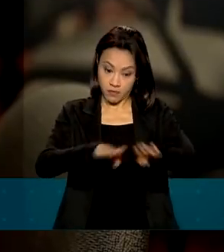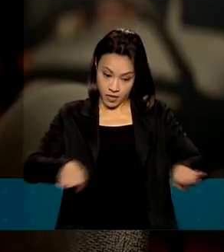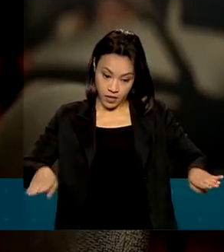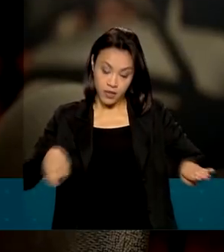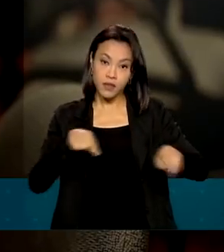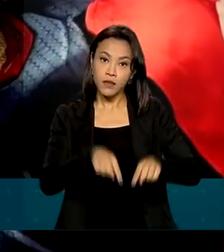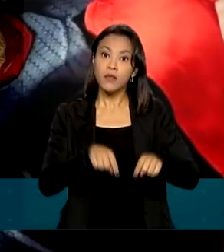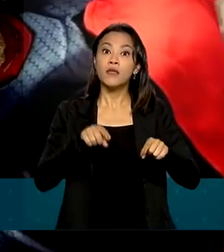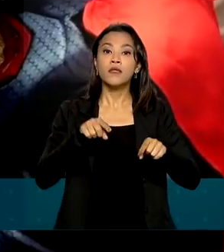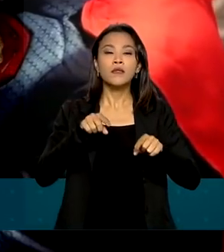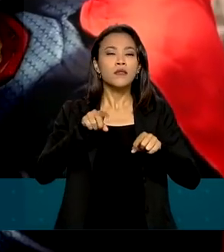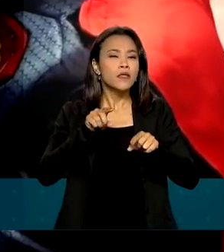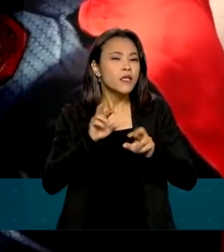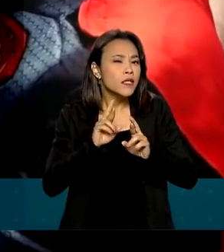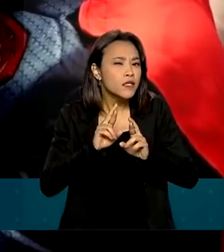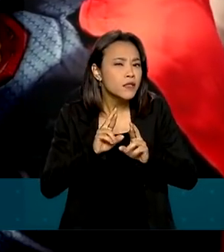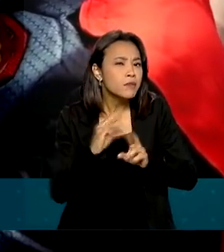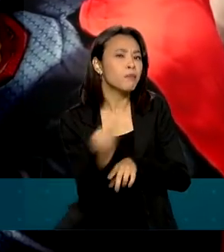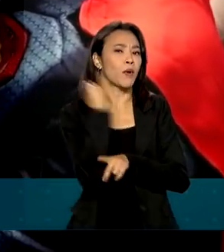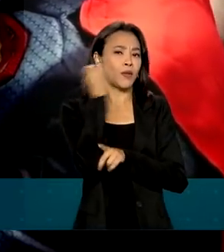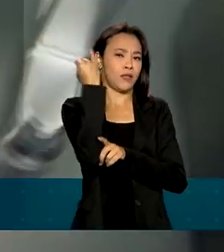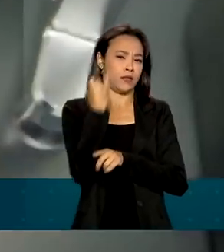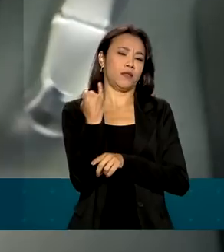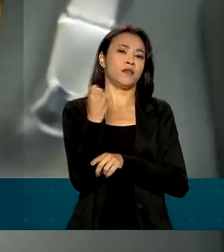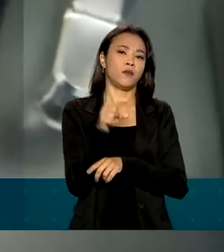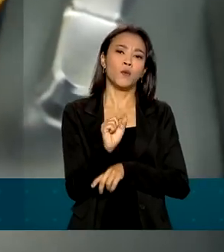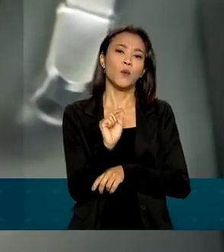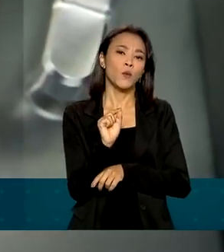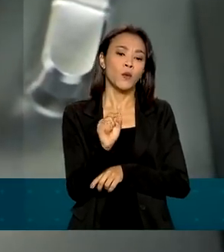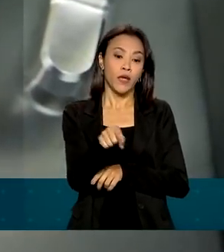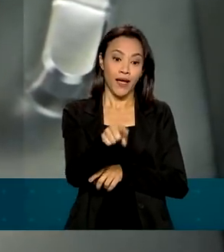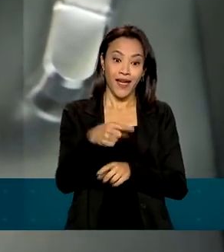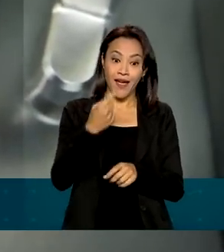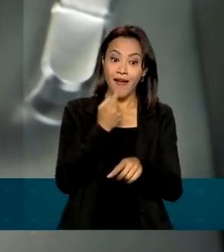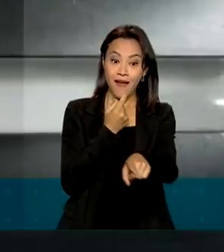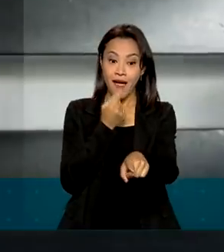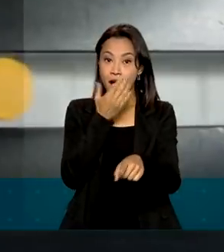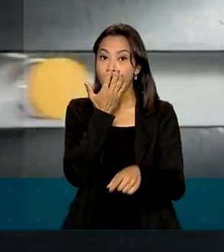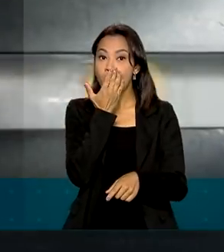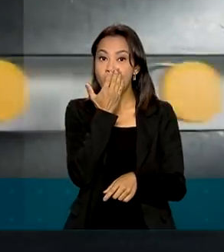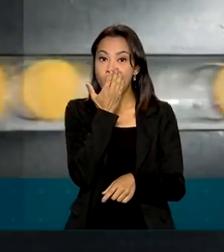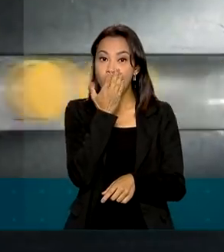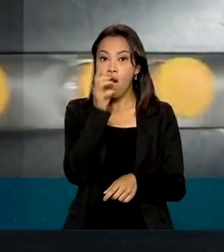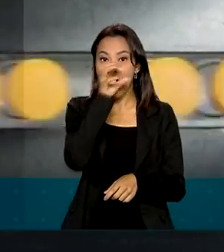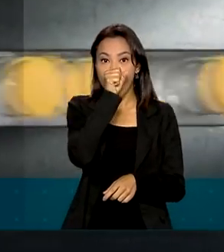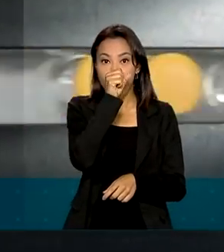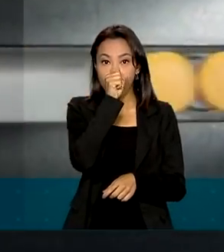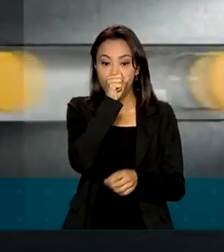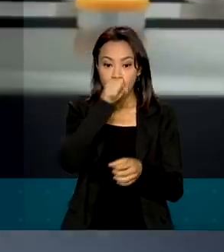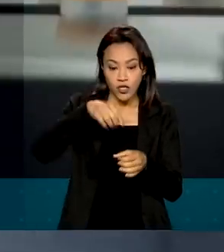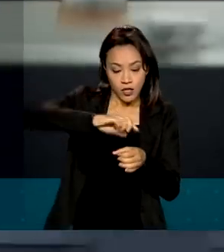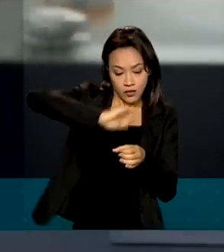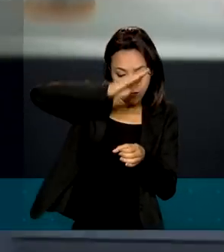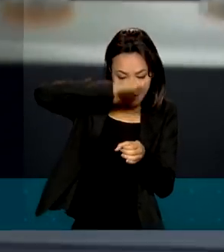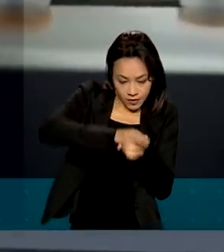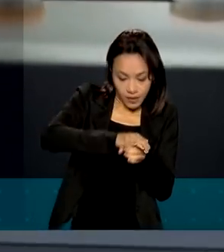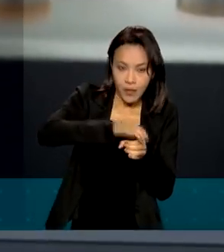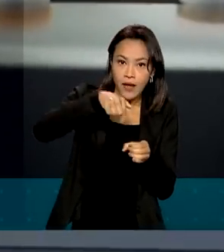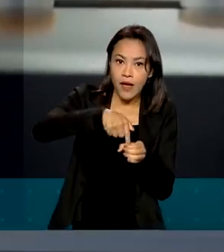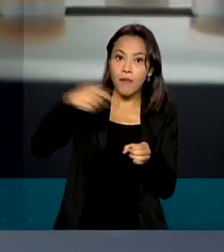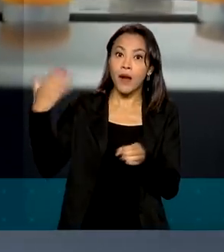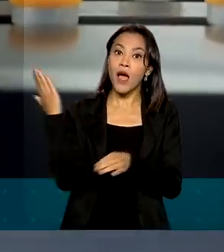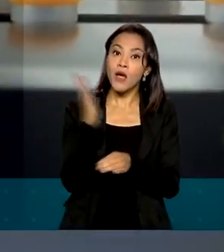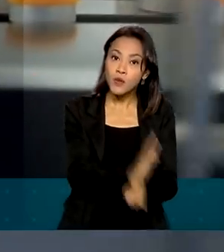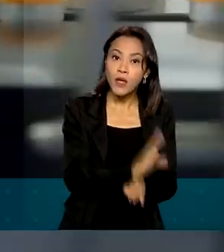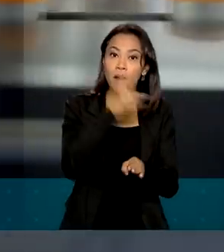distinção muito importante na forma de apresentação, a tampa laranja. Esse aspecto deve ajudar as equipes de saúde, pais,